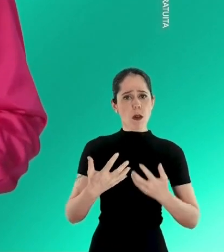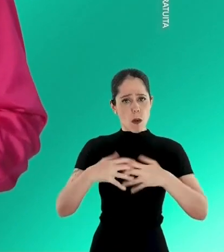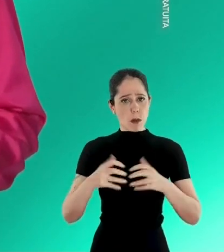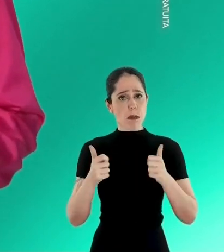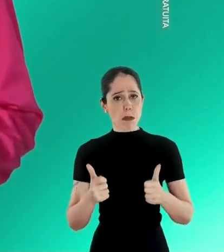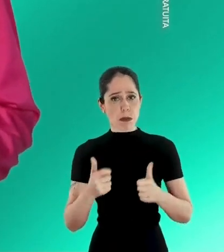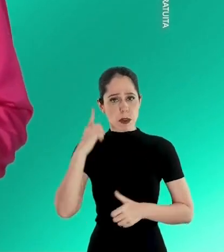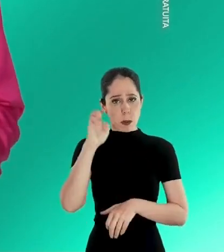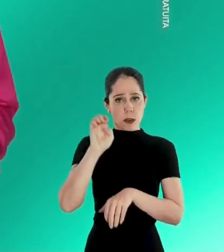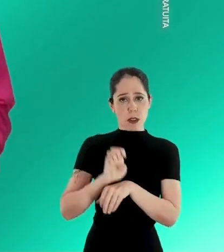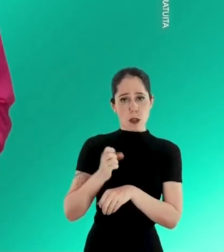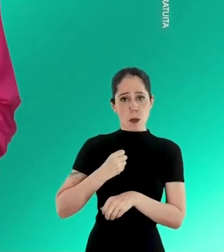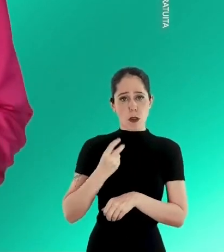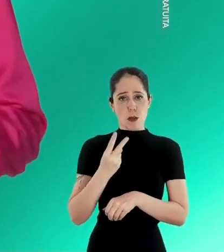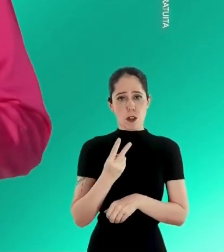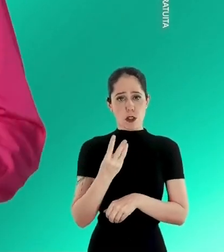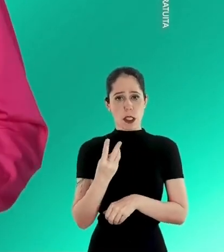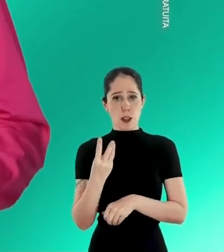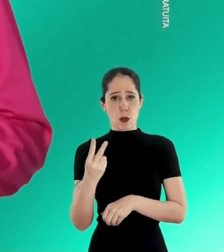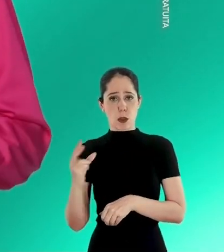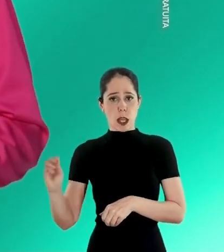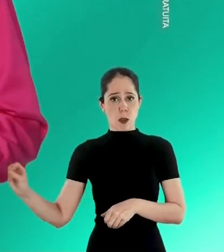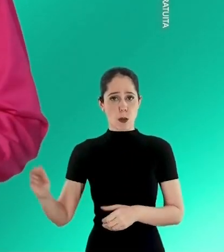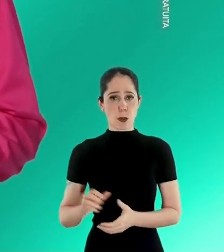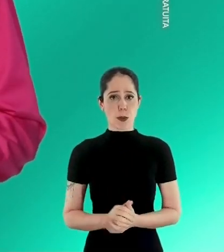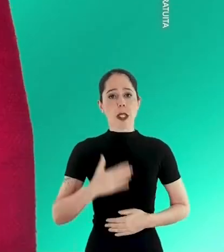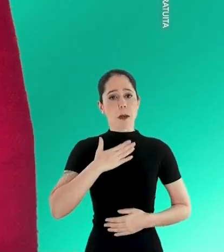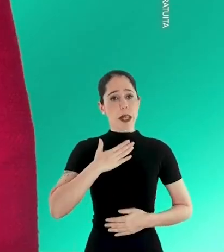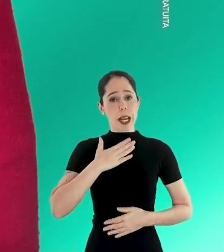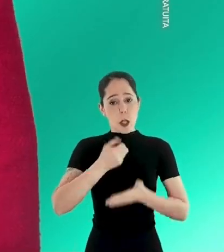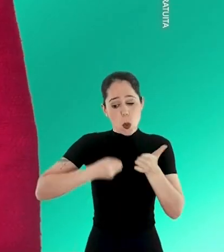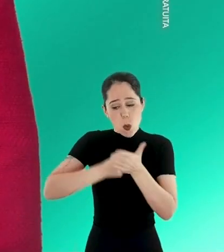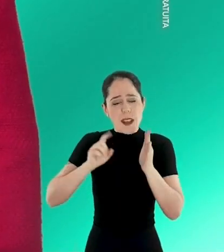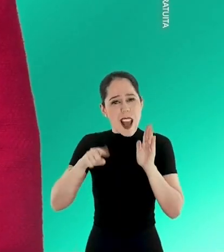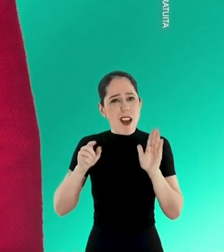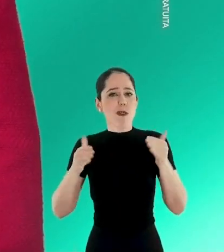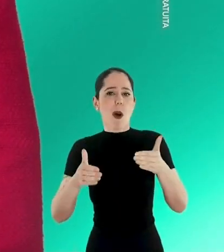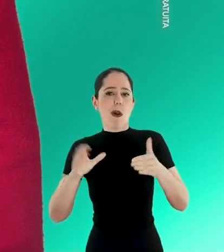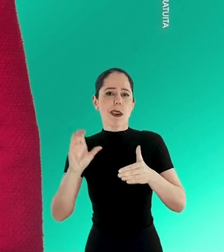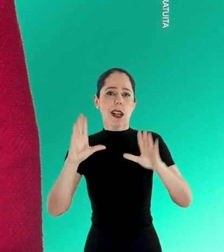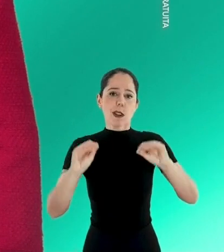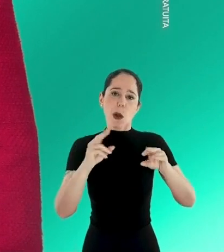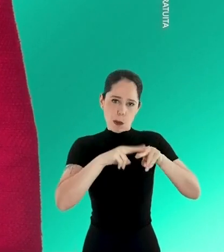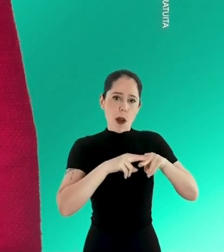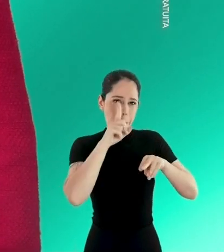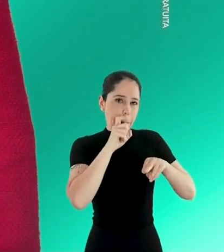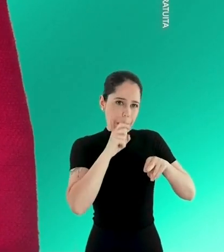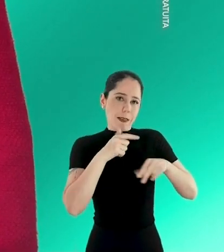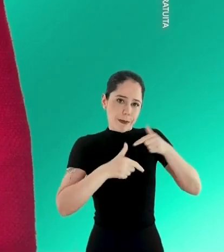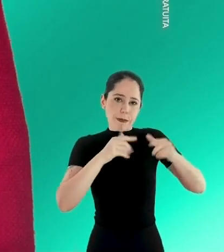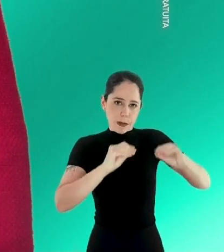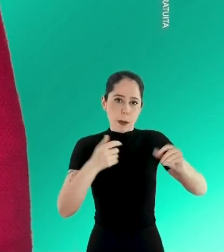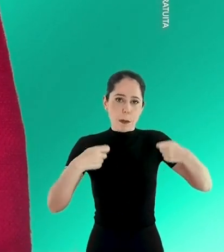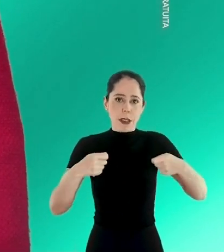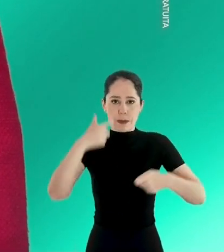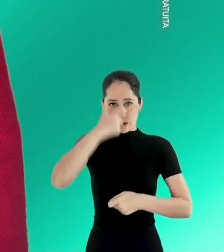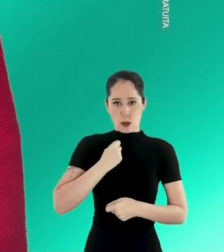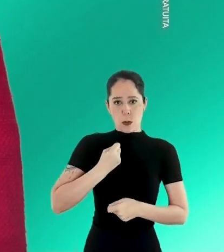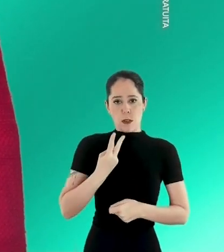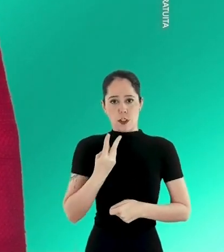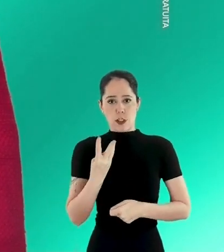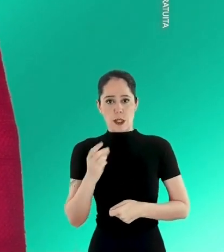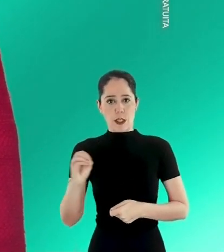renovação que deu certo. Deputado estadual, 23 e 200. Minha luta é por creche noturna para os pais que trabalham à noite.